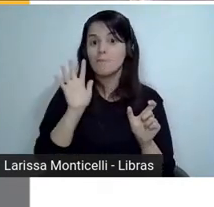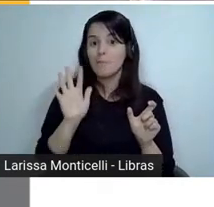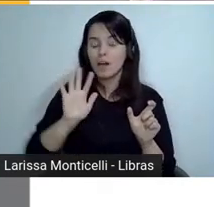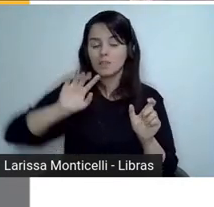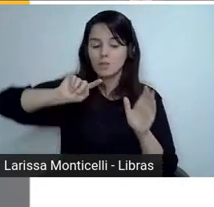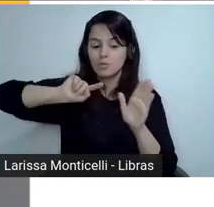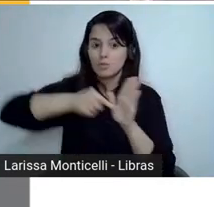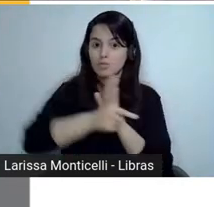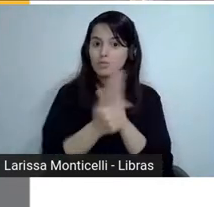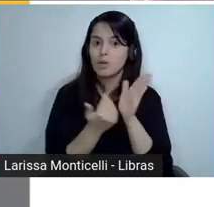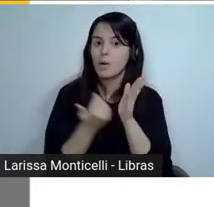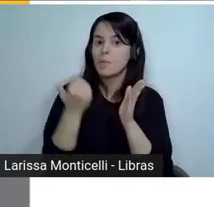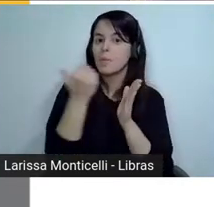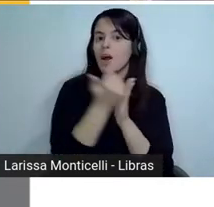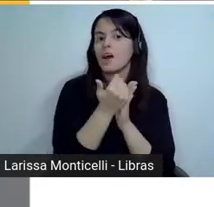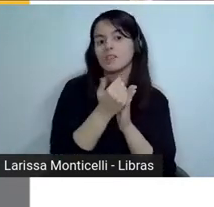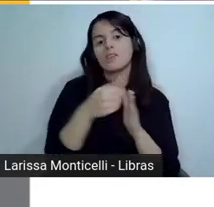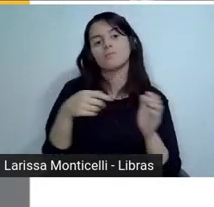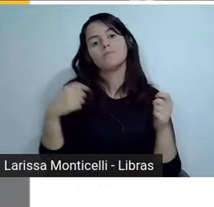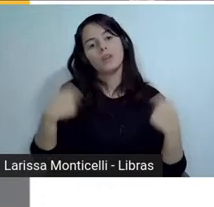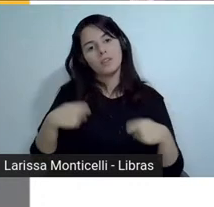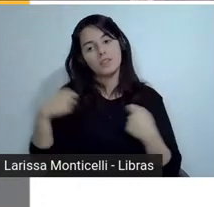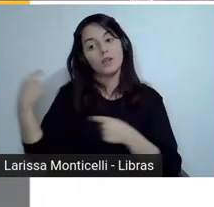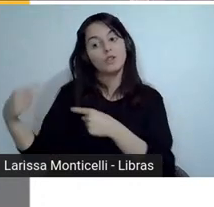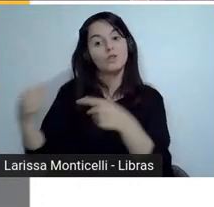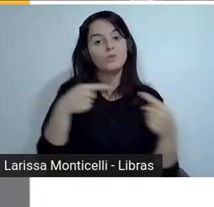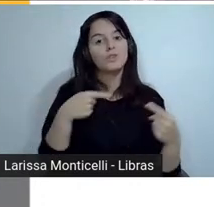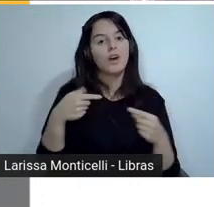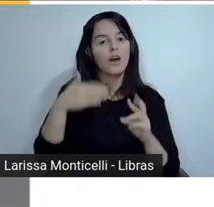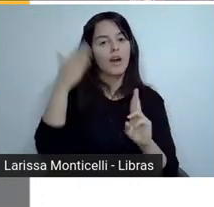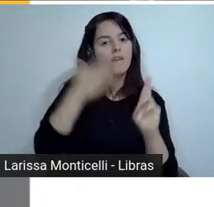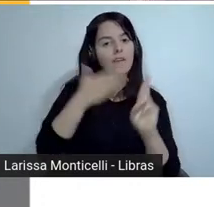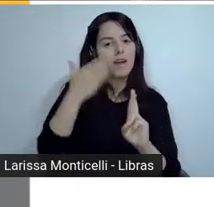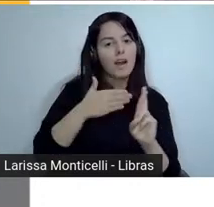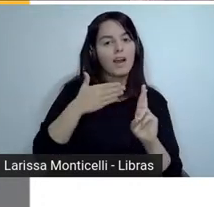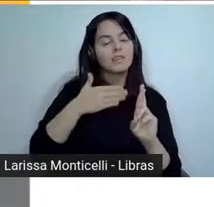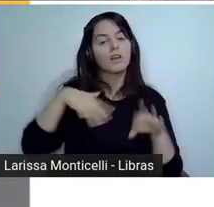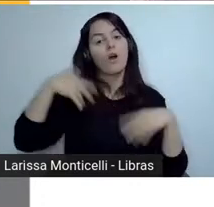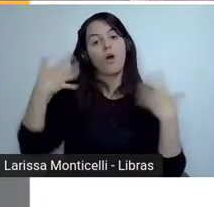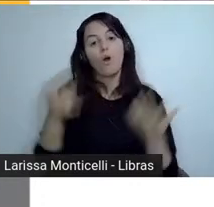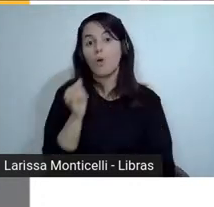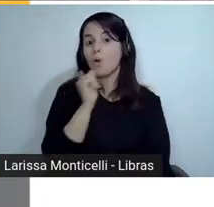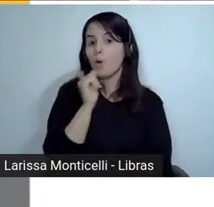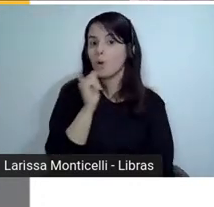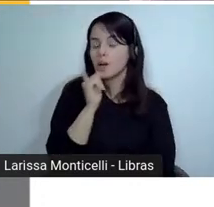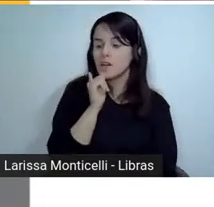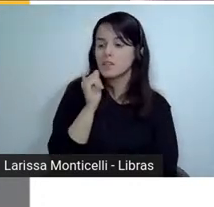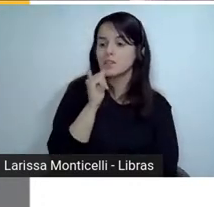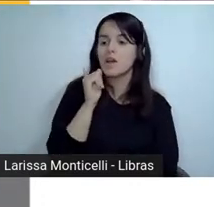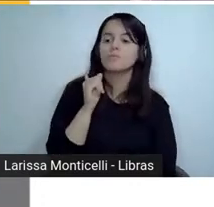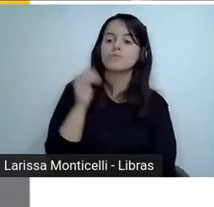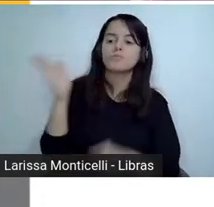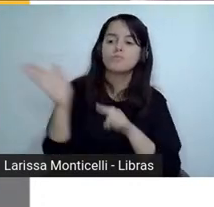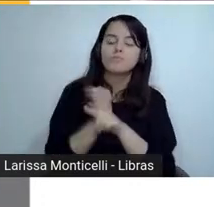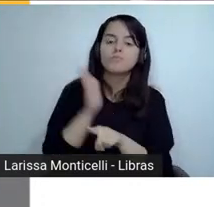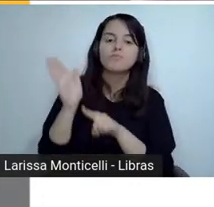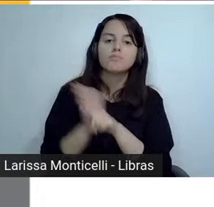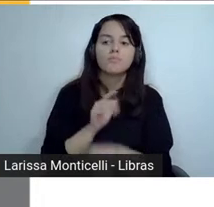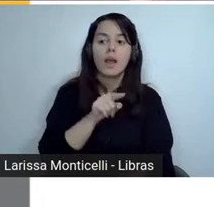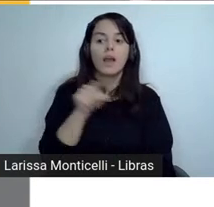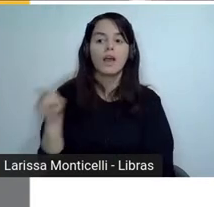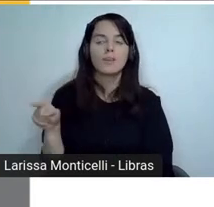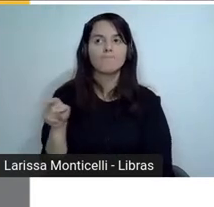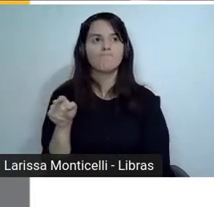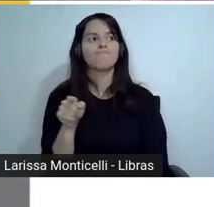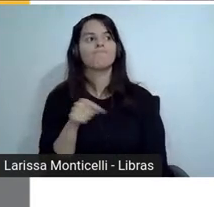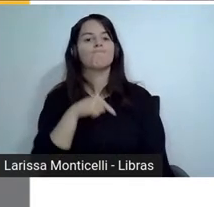referências vai produzindo inferências e contribuindo para o desenvolvimento da leitura dos nossos alunos né